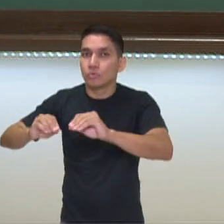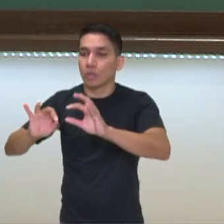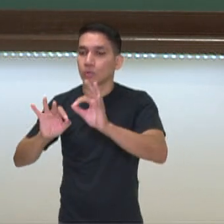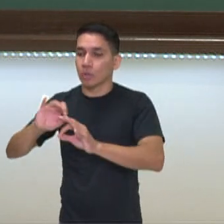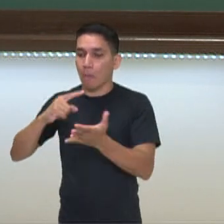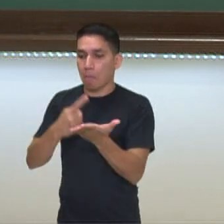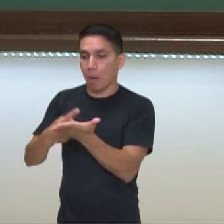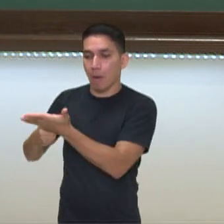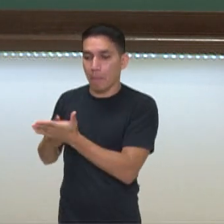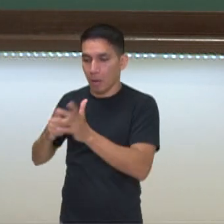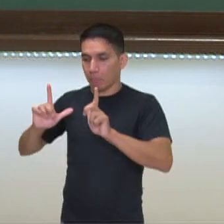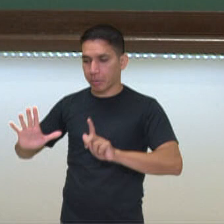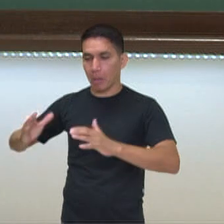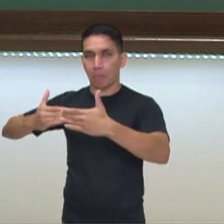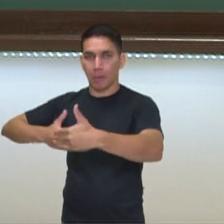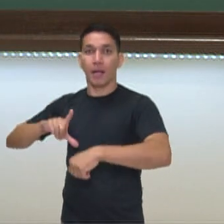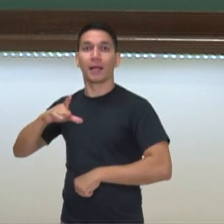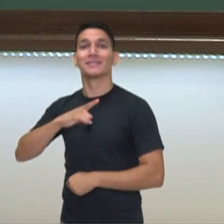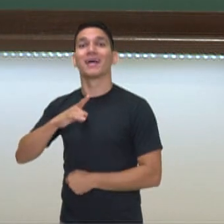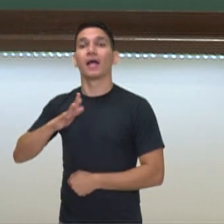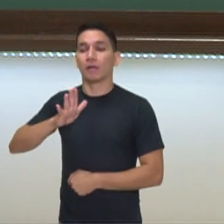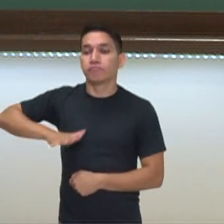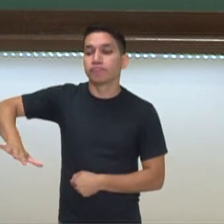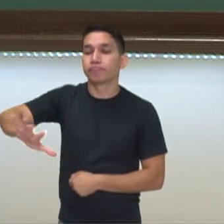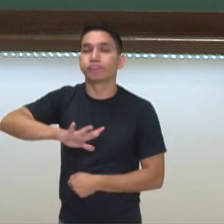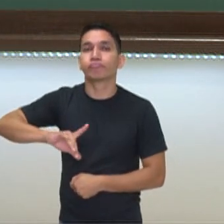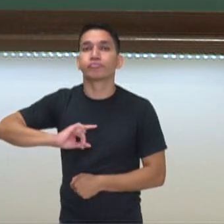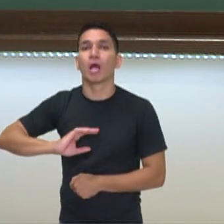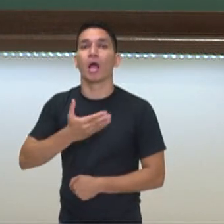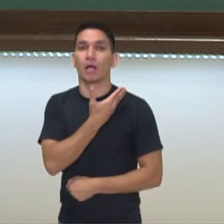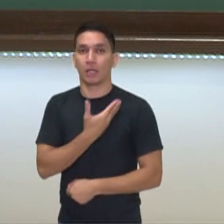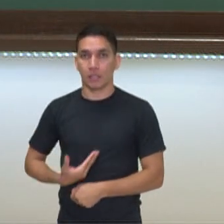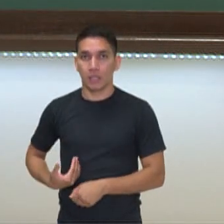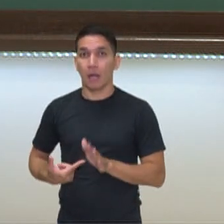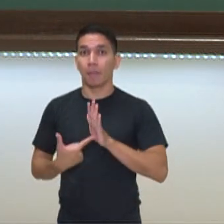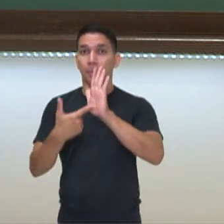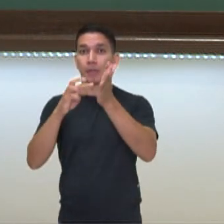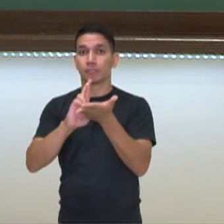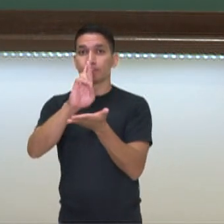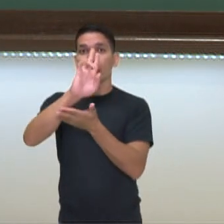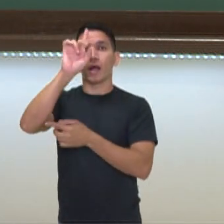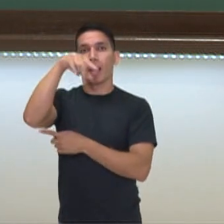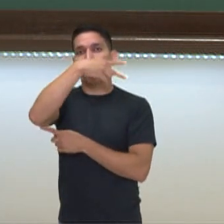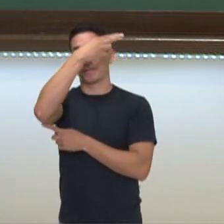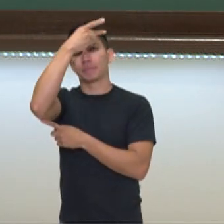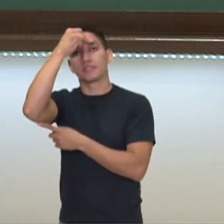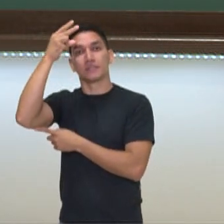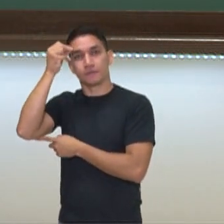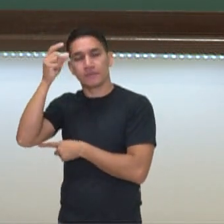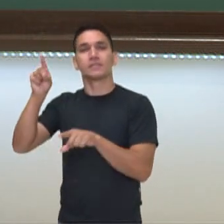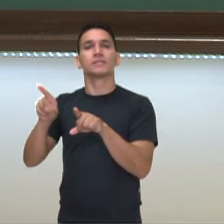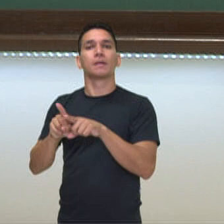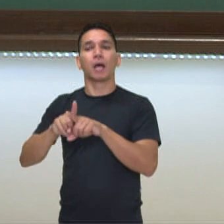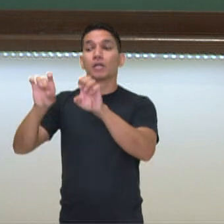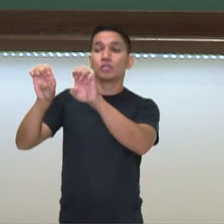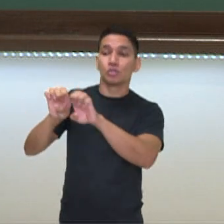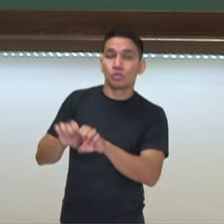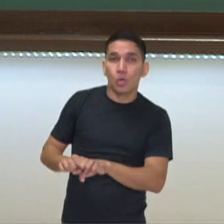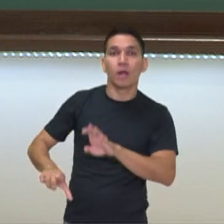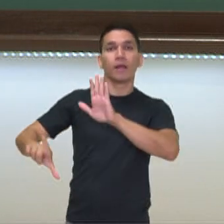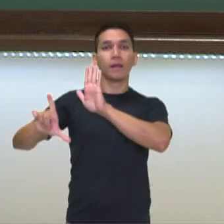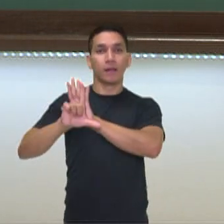que apresentam um governo municipal próprio, representado pelo prefeito e também de uma estrutura